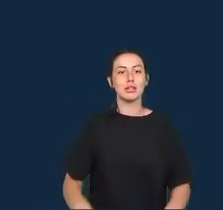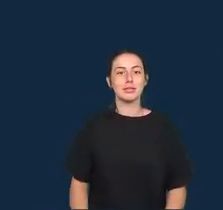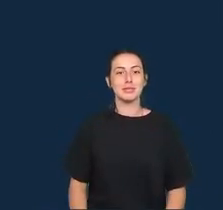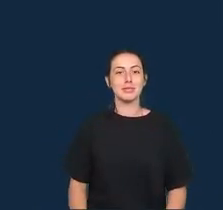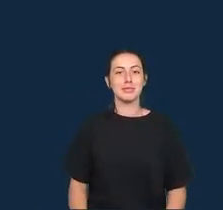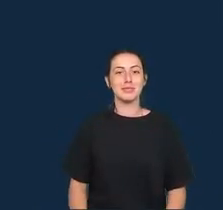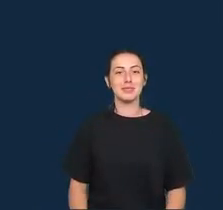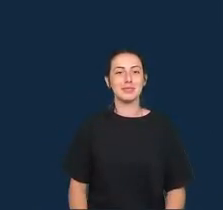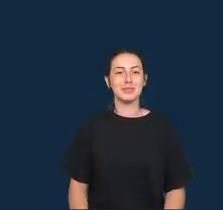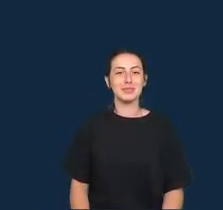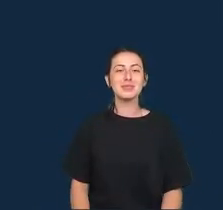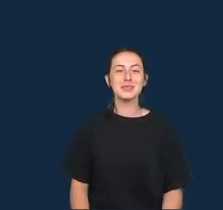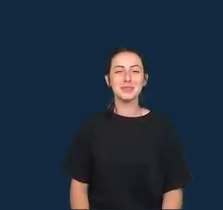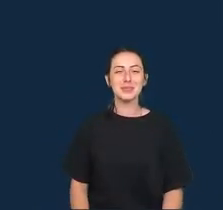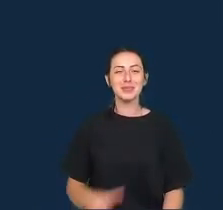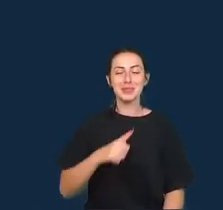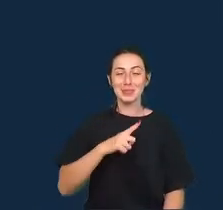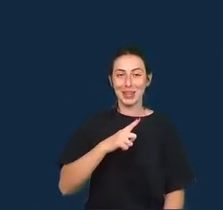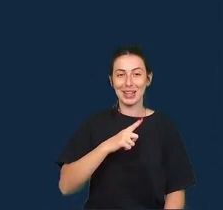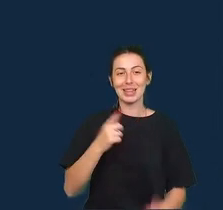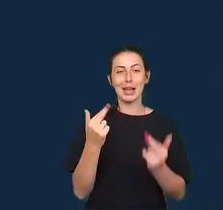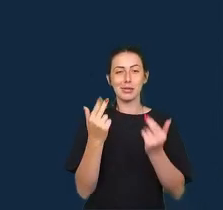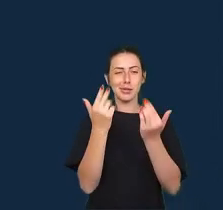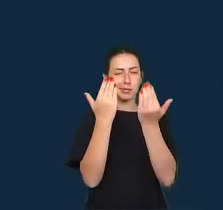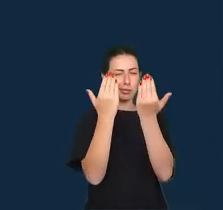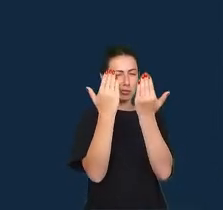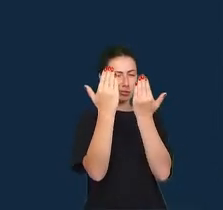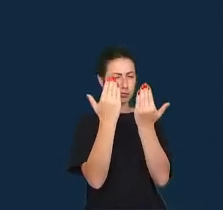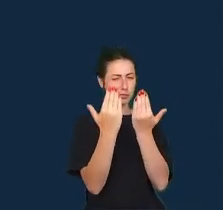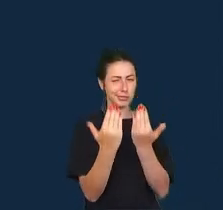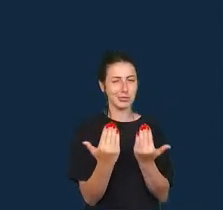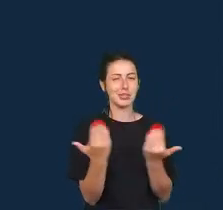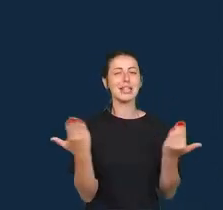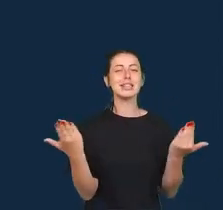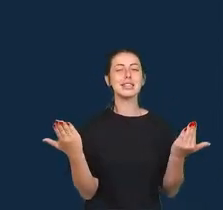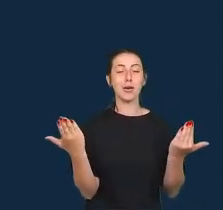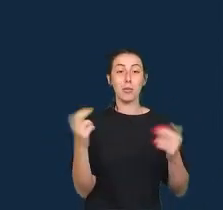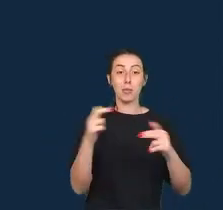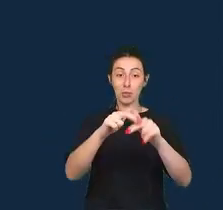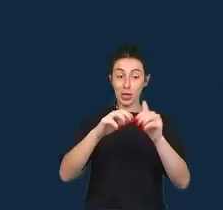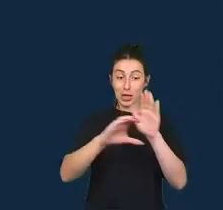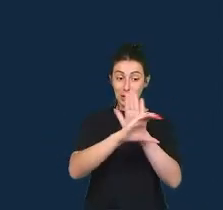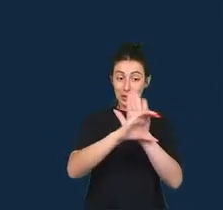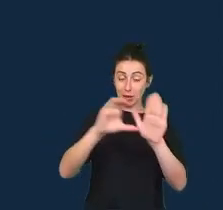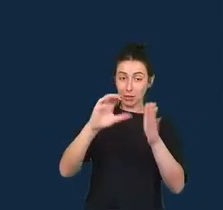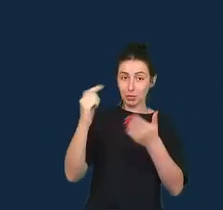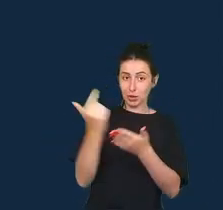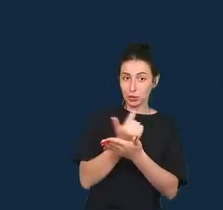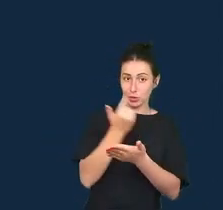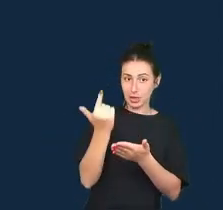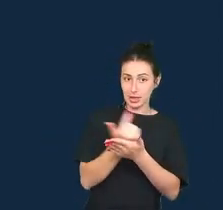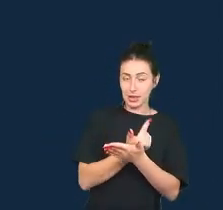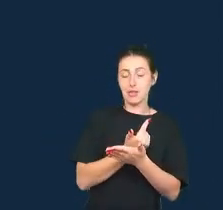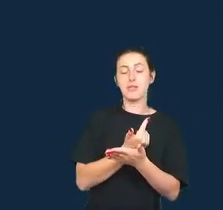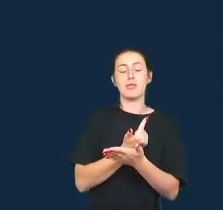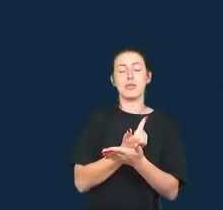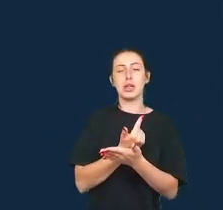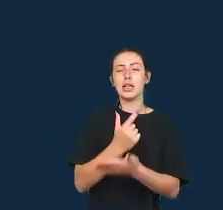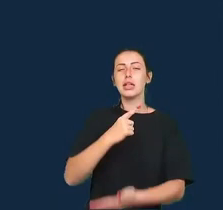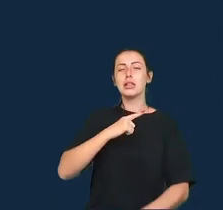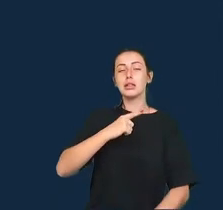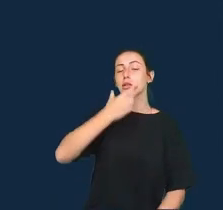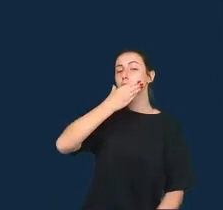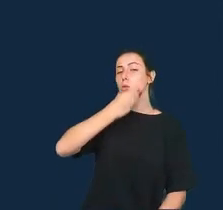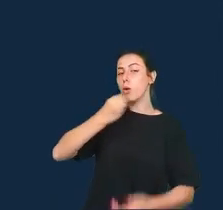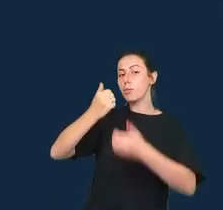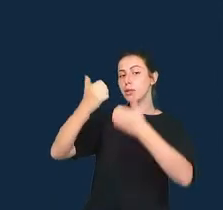exame. Nesse capítulo do livro, Diacopoulos aborda a questão de quando um